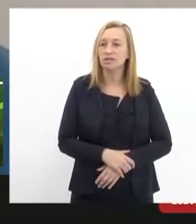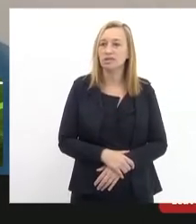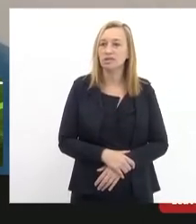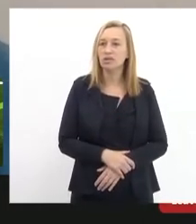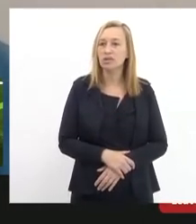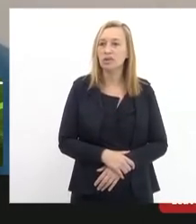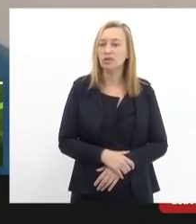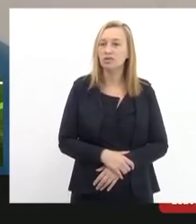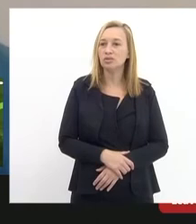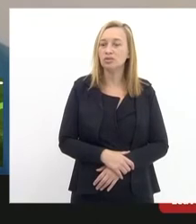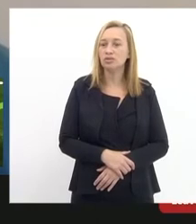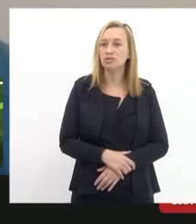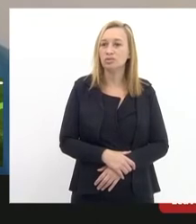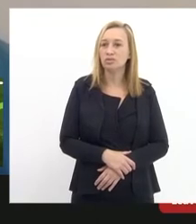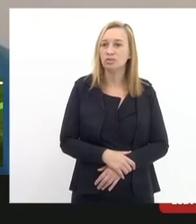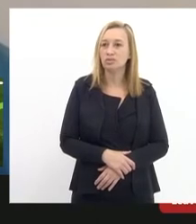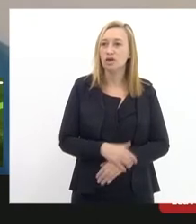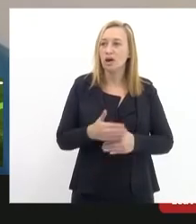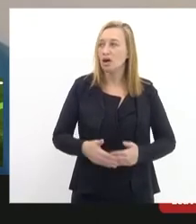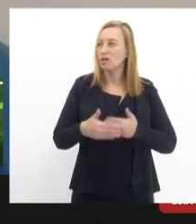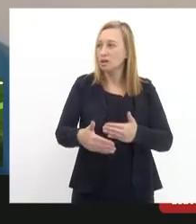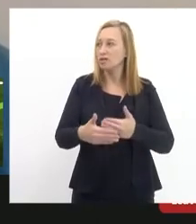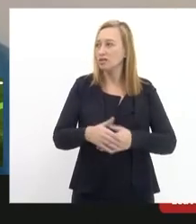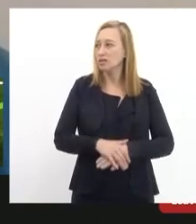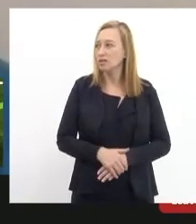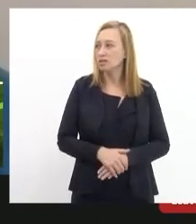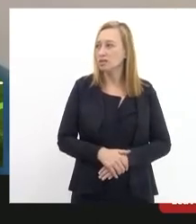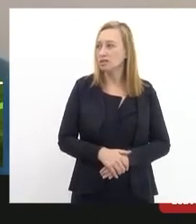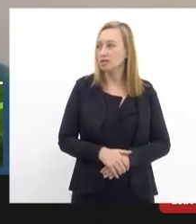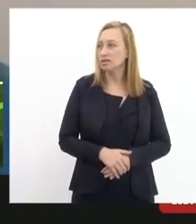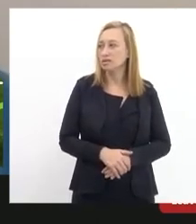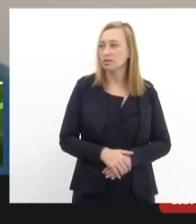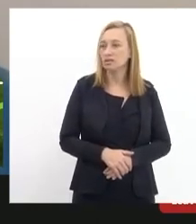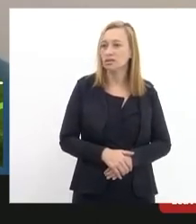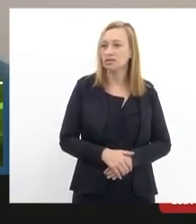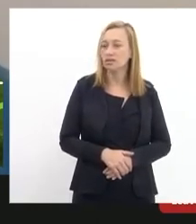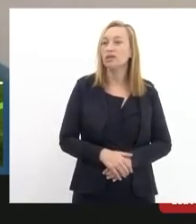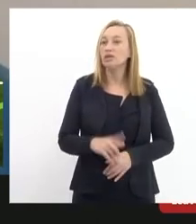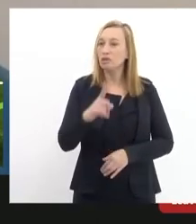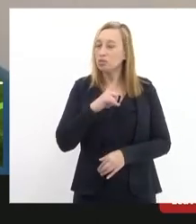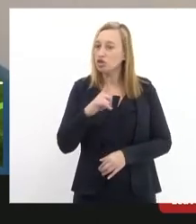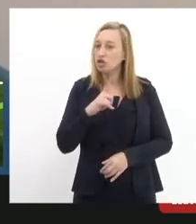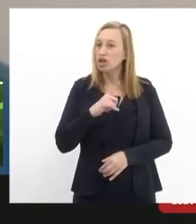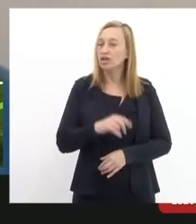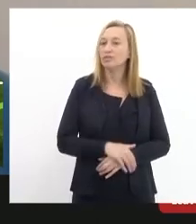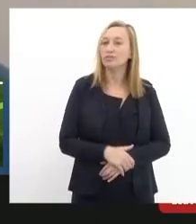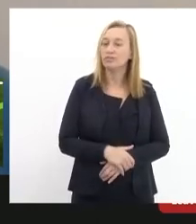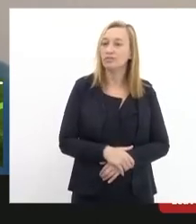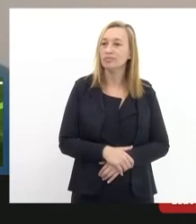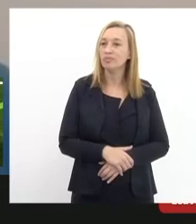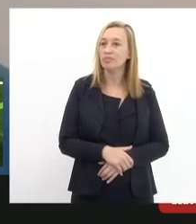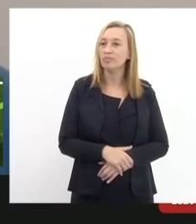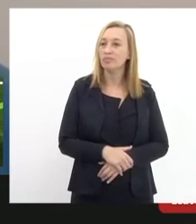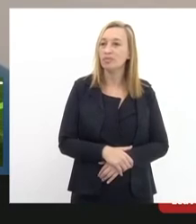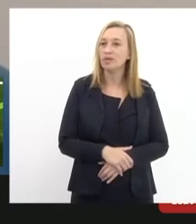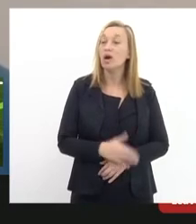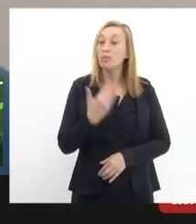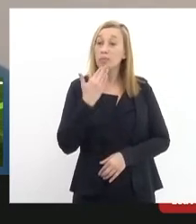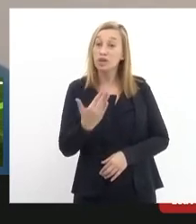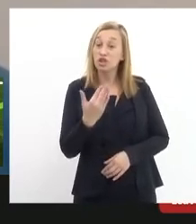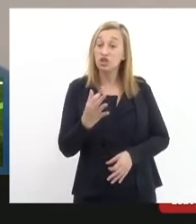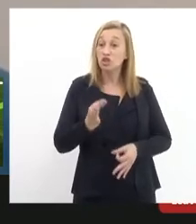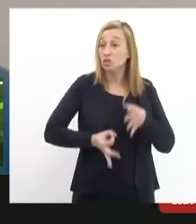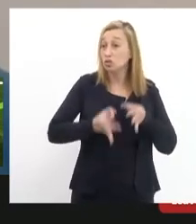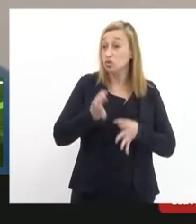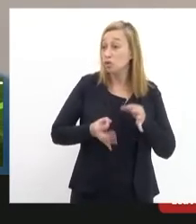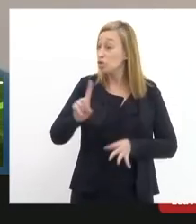de útil ao avanço do comando judicial então nós vamos ter que ou solicitar ao juízo o nomeia